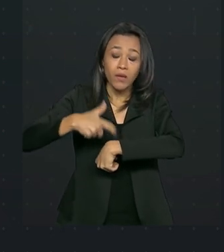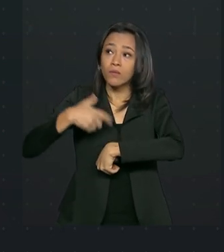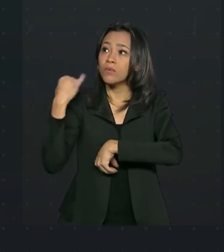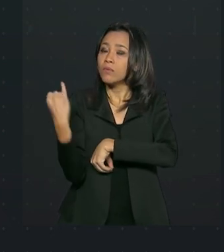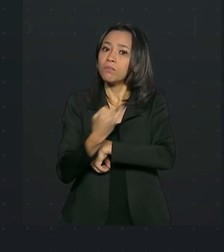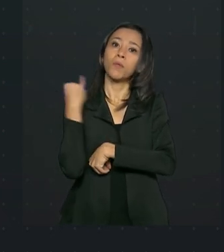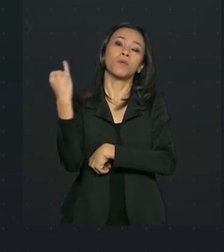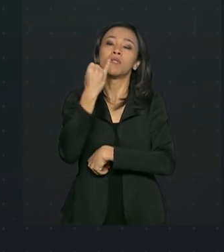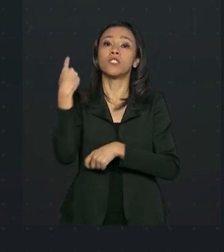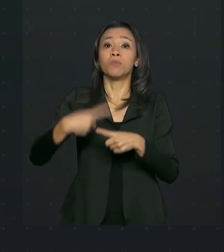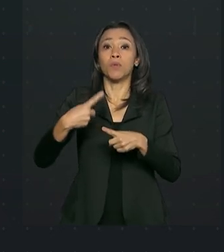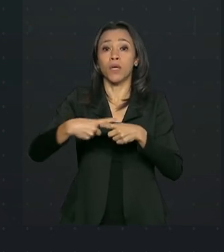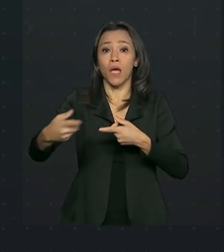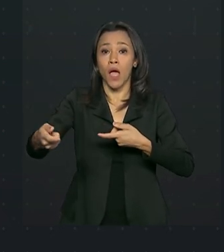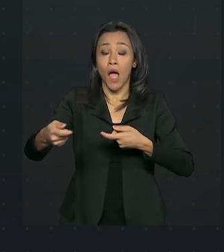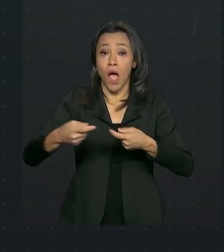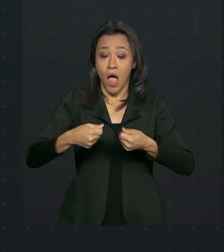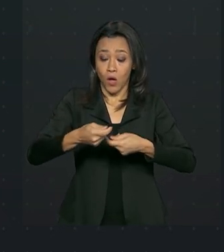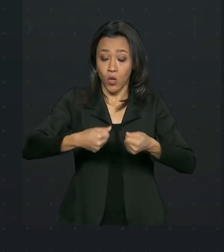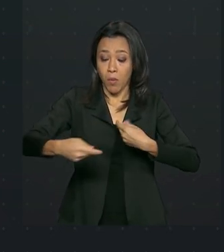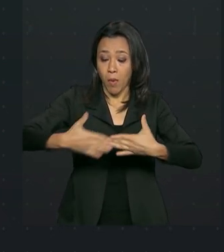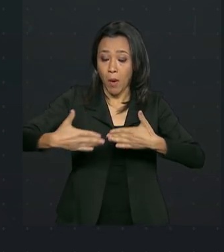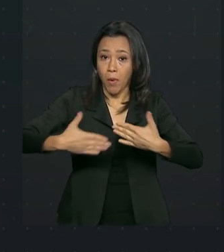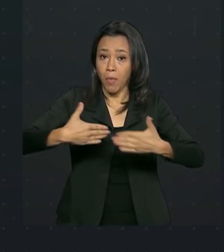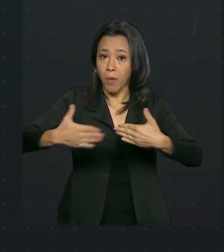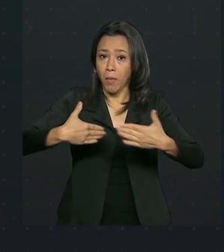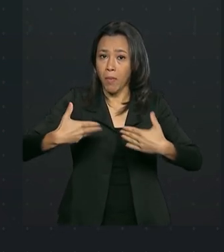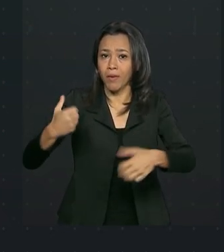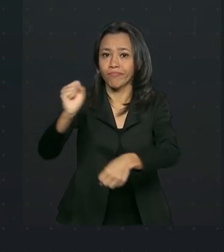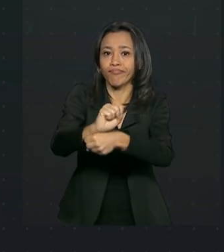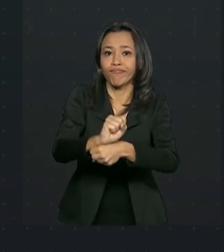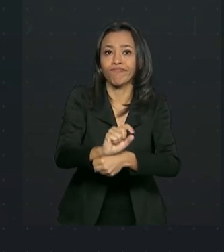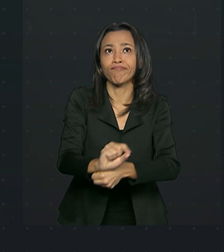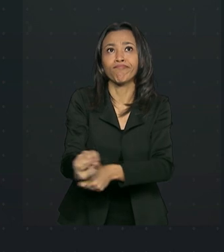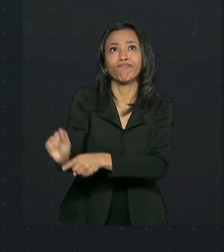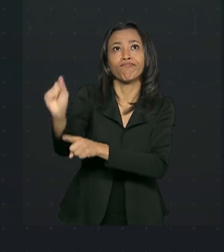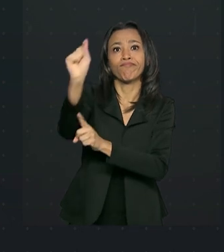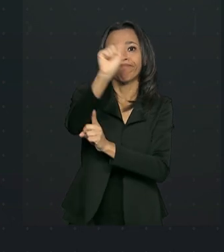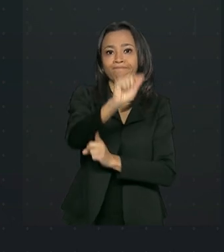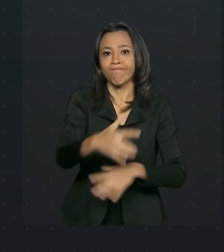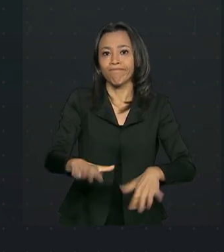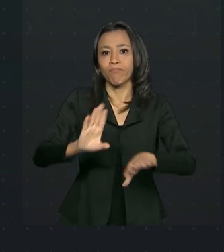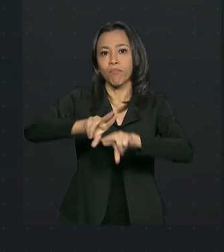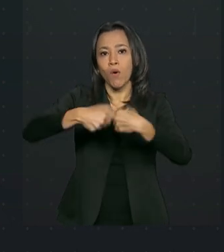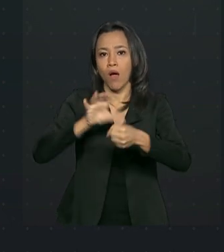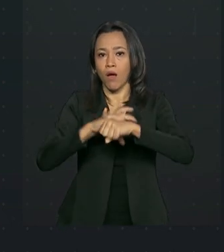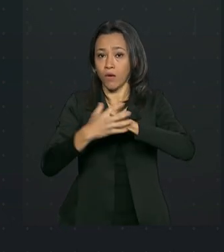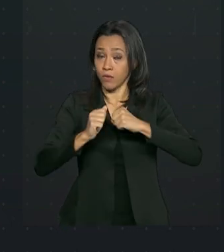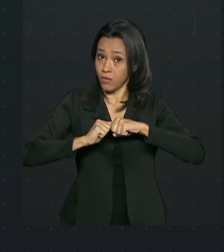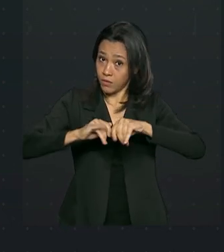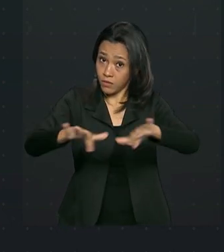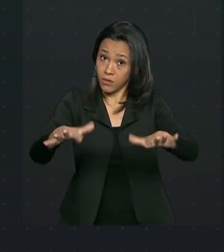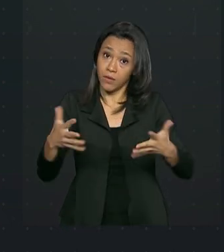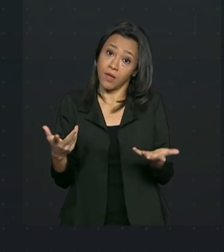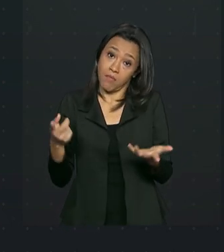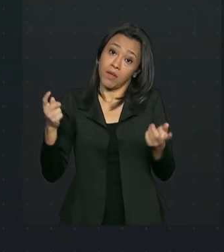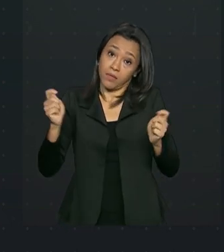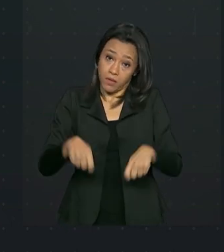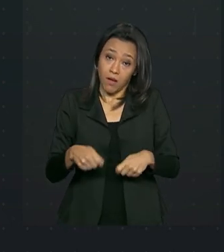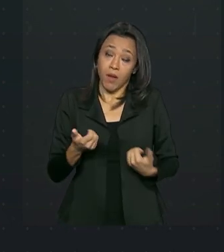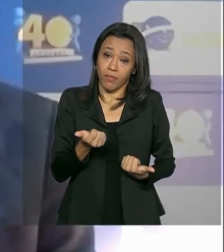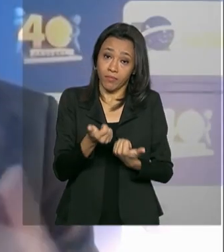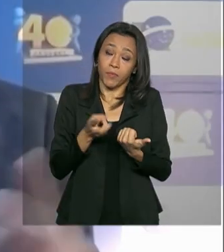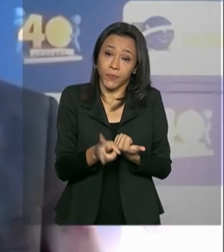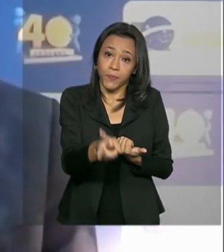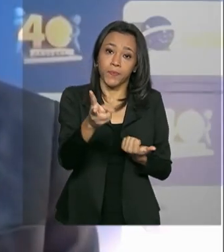das atividades econômicas e queda vertiginosa da arrecadação. Entendemos que a ajuda não é a ideal, mas a possível, fecha